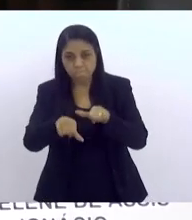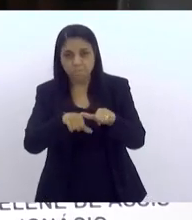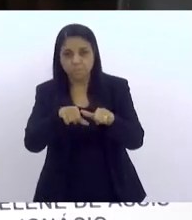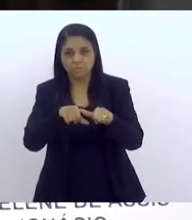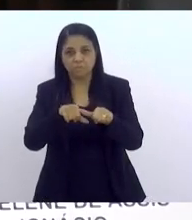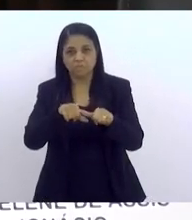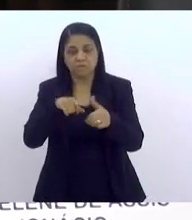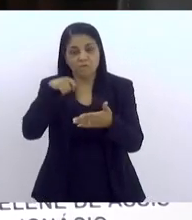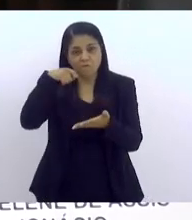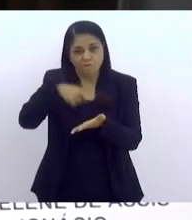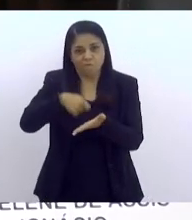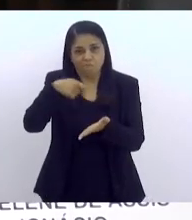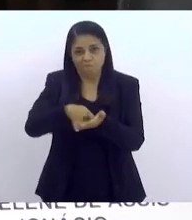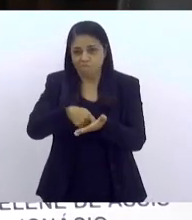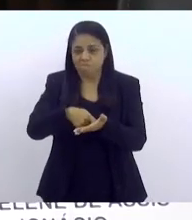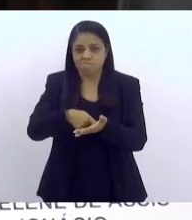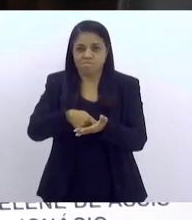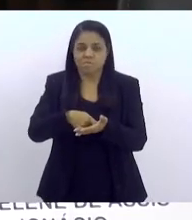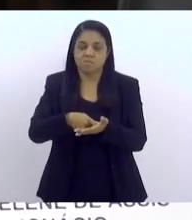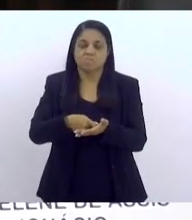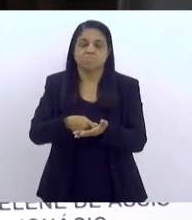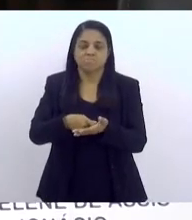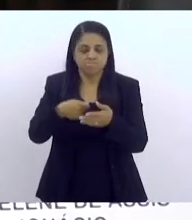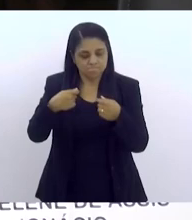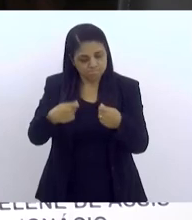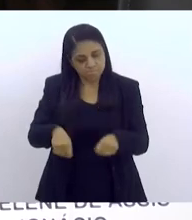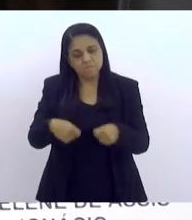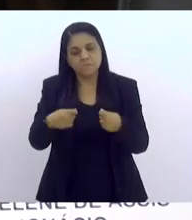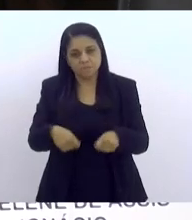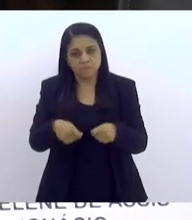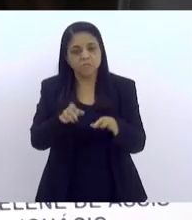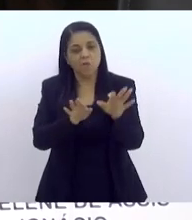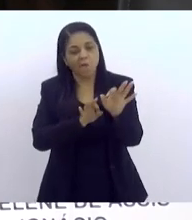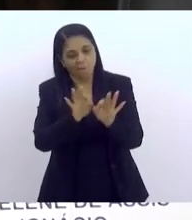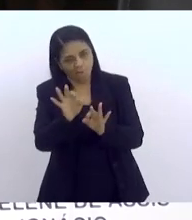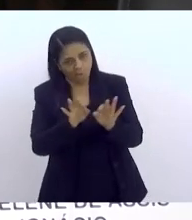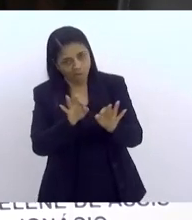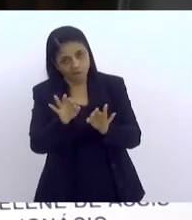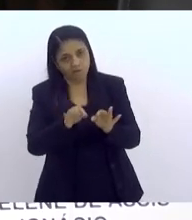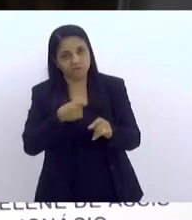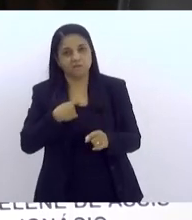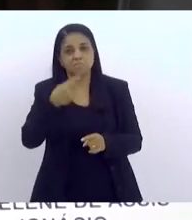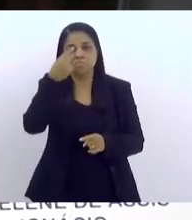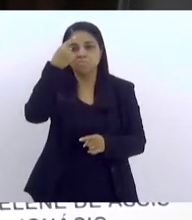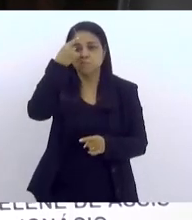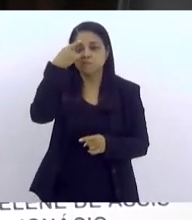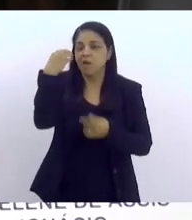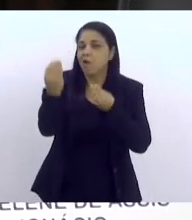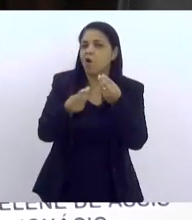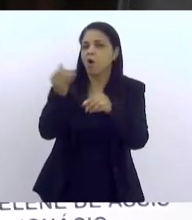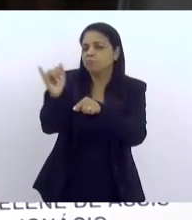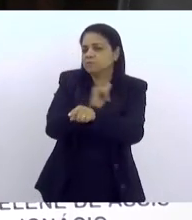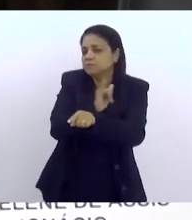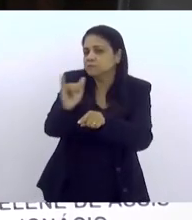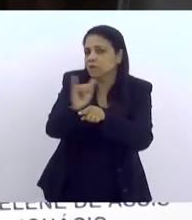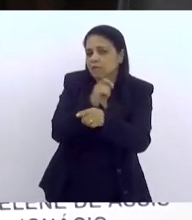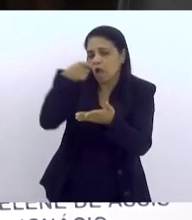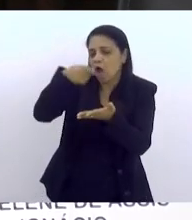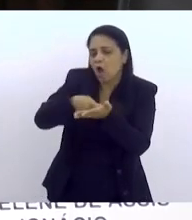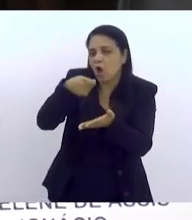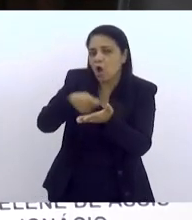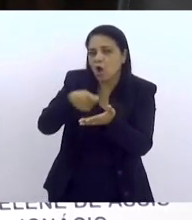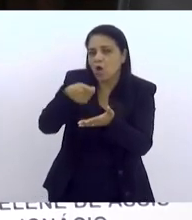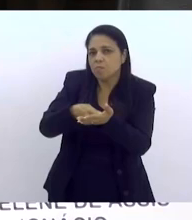forçar essa mudança não é tarde. Eu acho que a gente precisa se reorganizar e repensar como que a gente vai cobrar das nossas